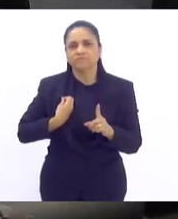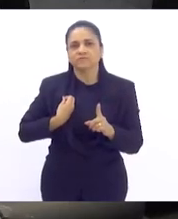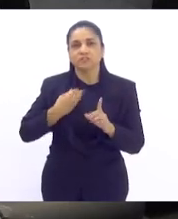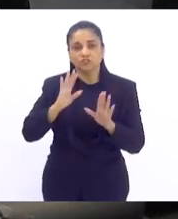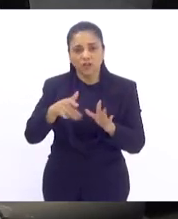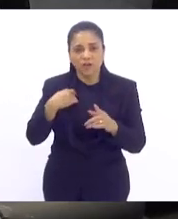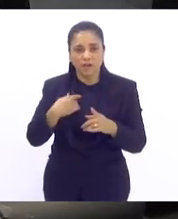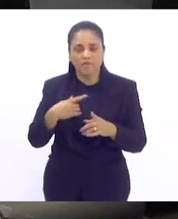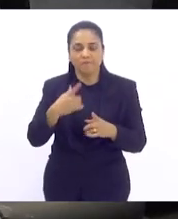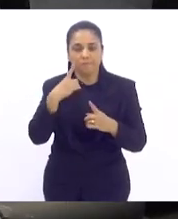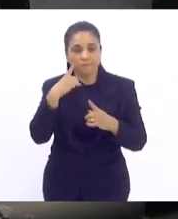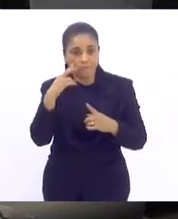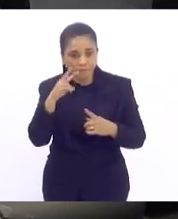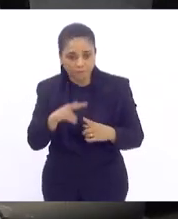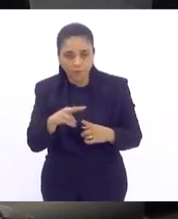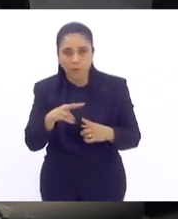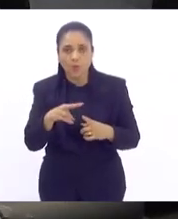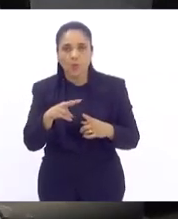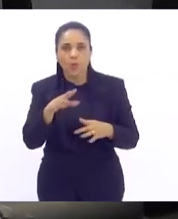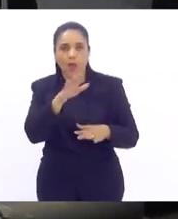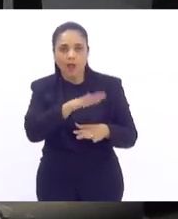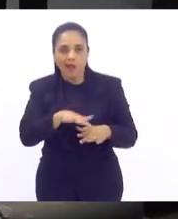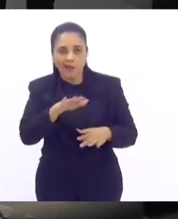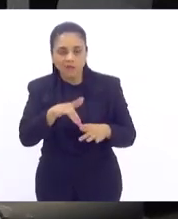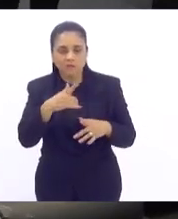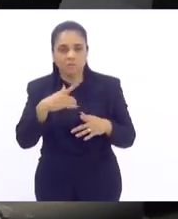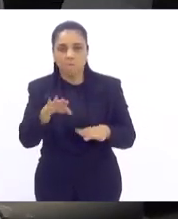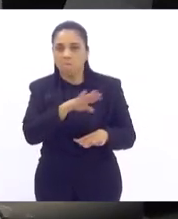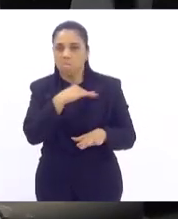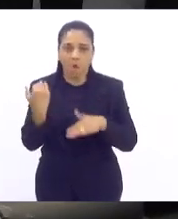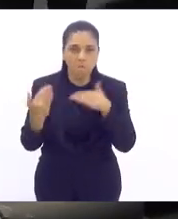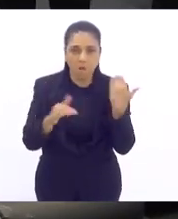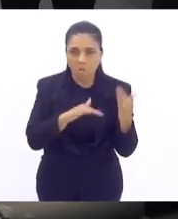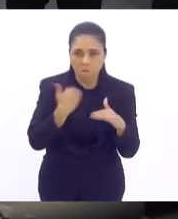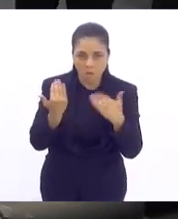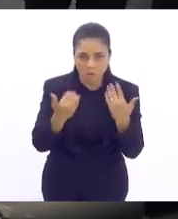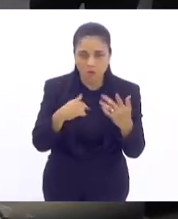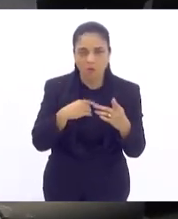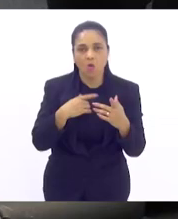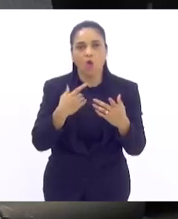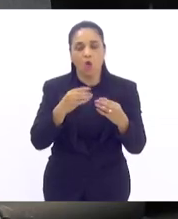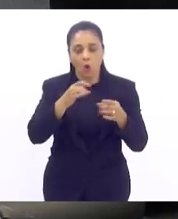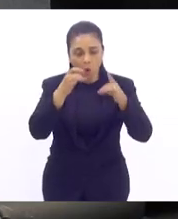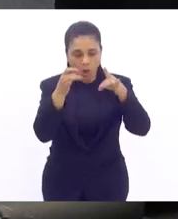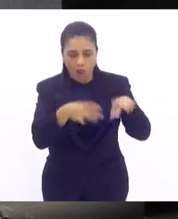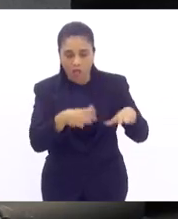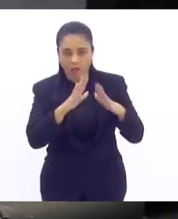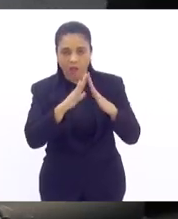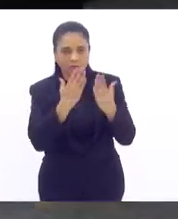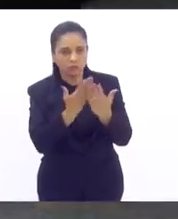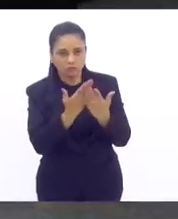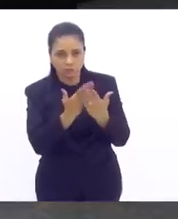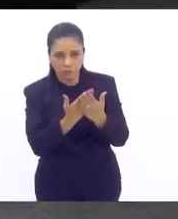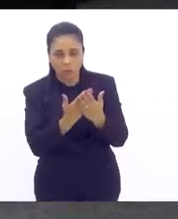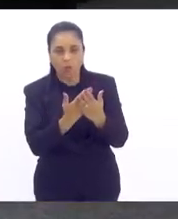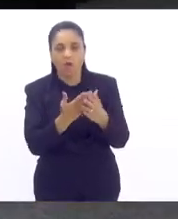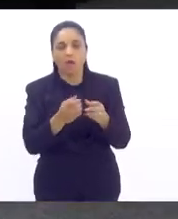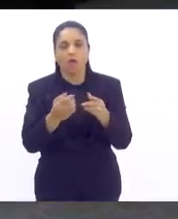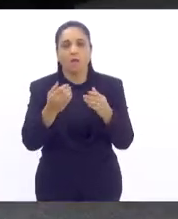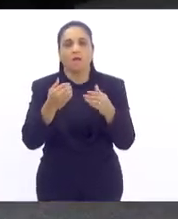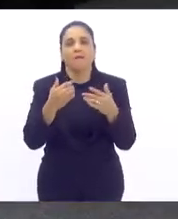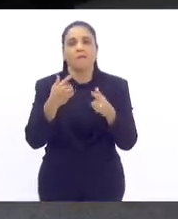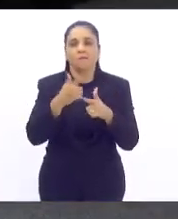suicídio, de exclusão escolar, por exemplo, e tantos outros transtornos psicológicos, eu vou retirar,